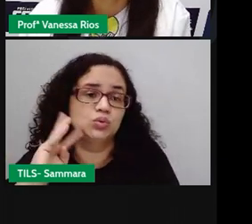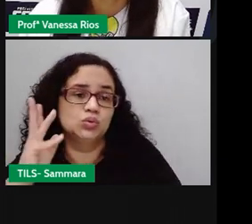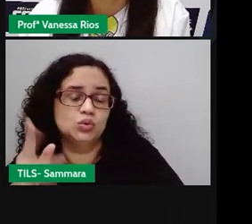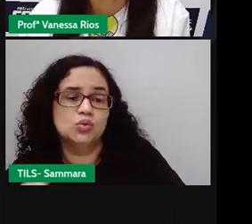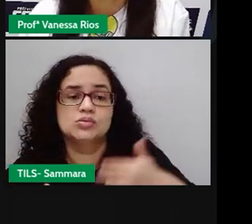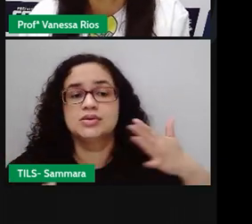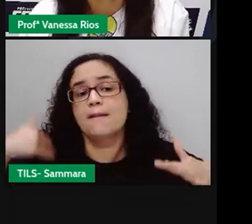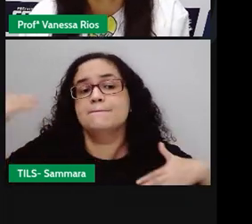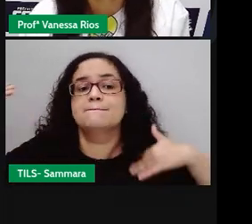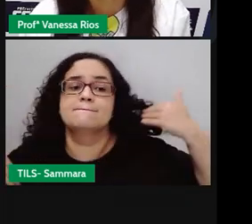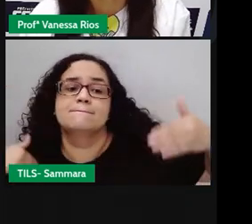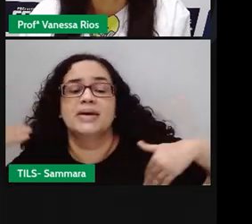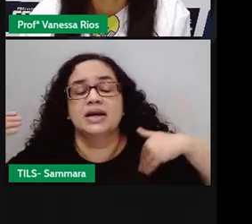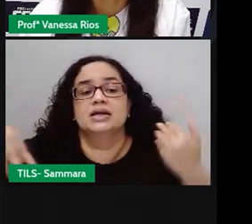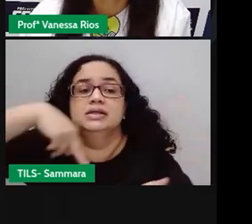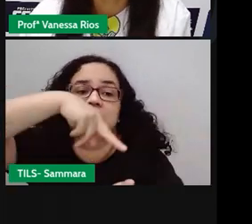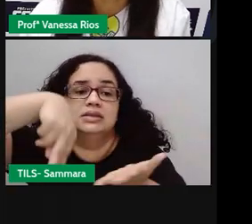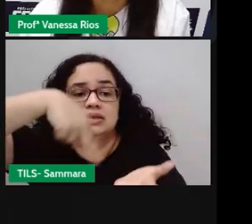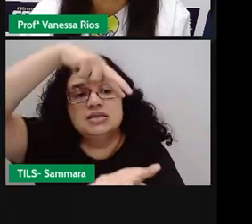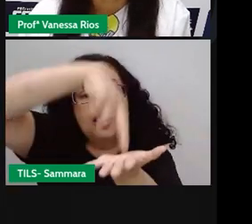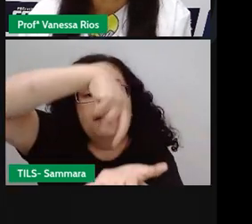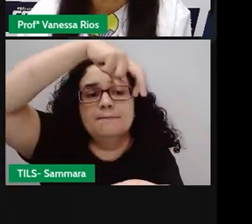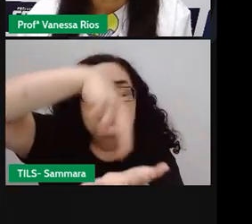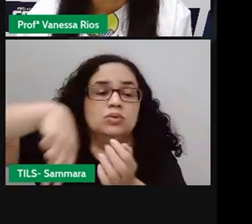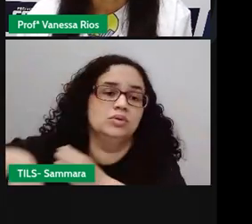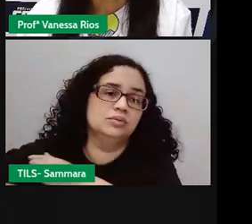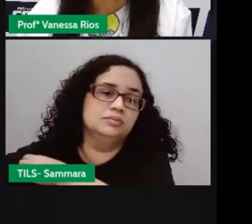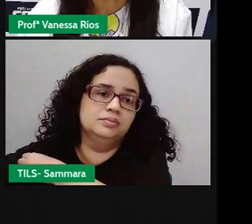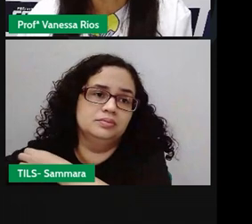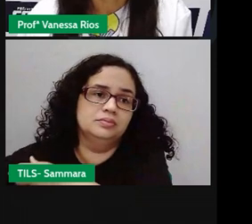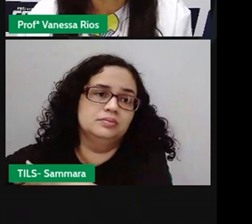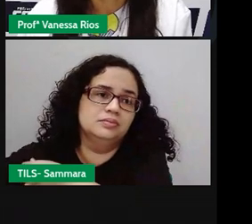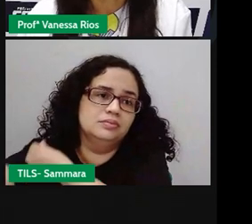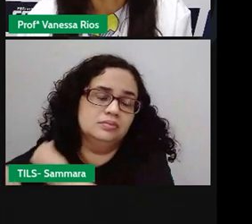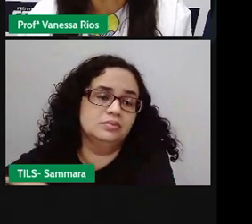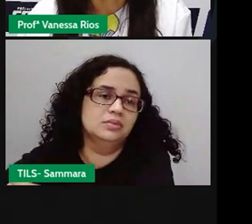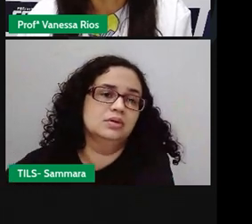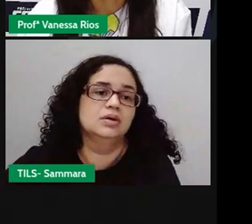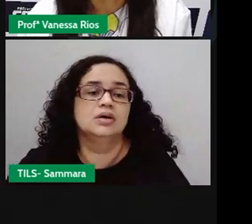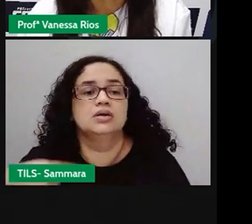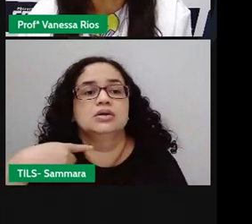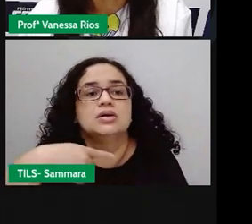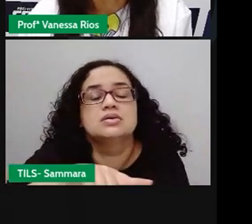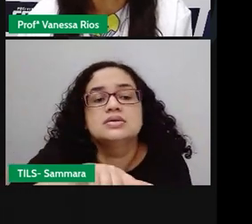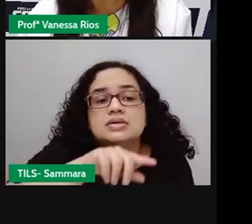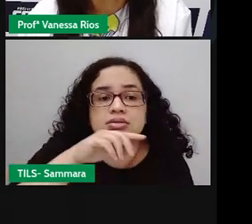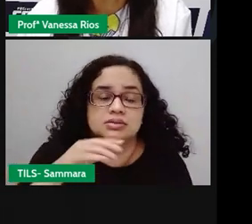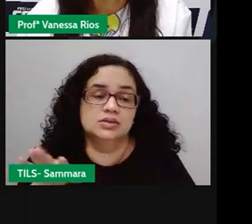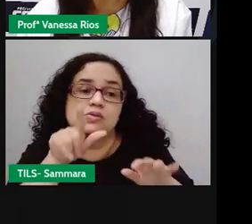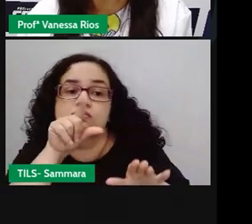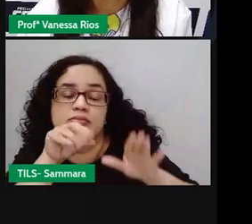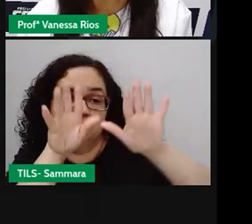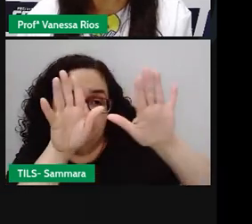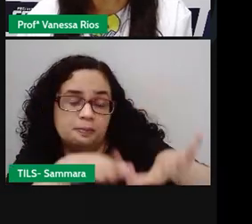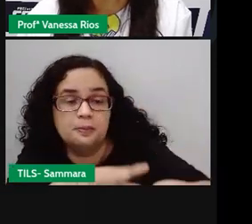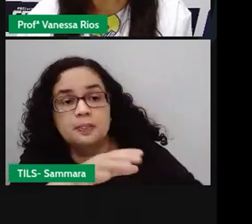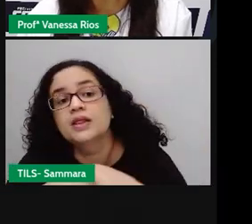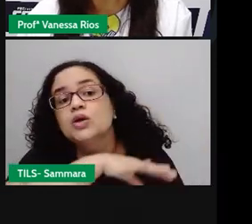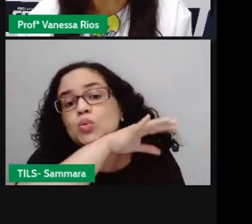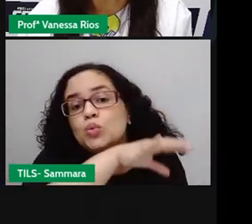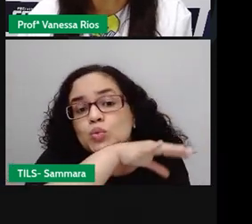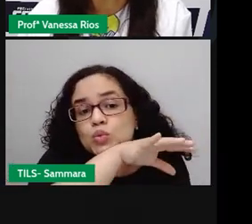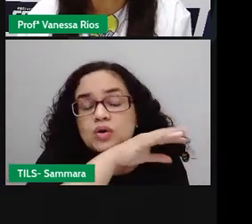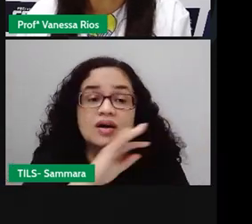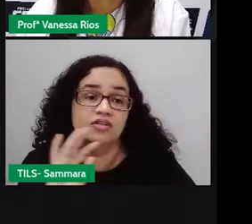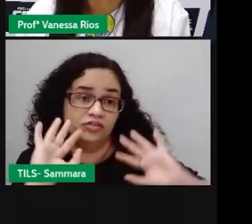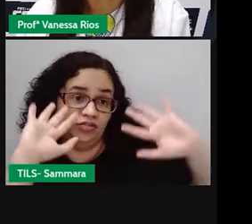divertem, todos dançam, todos pulam. E os outros, as aves, né? Os outros animais que estavam na